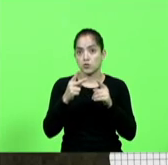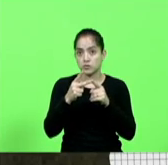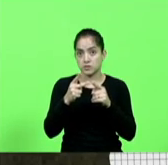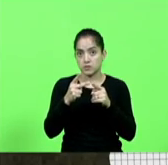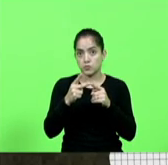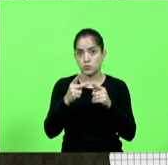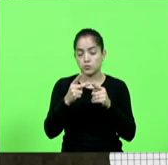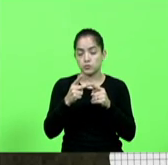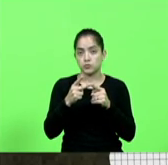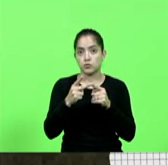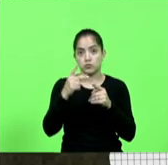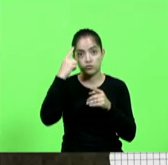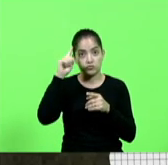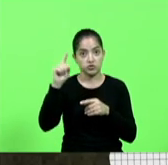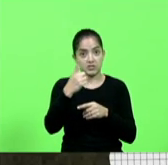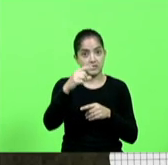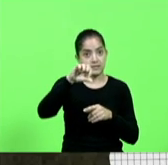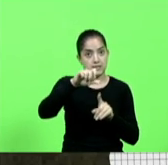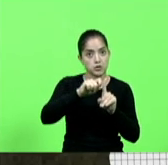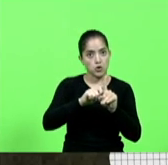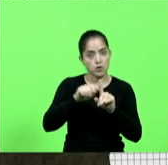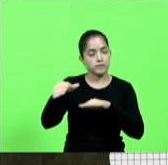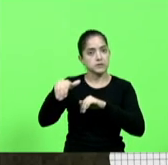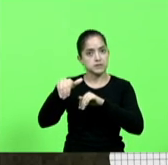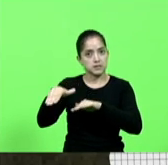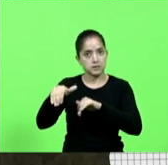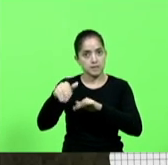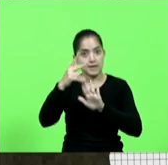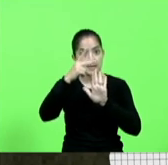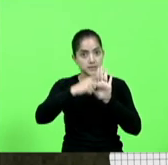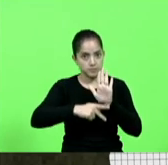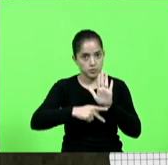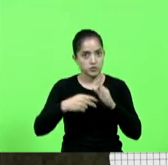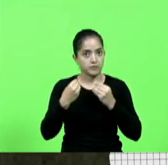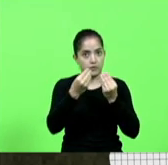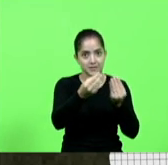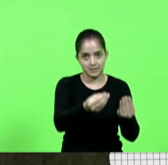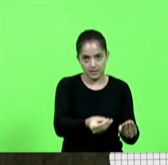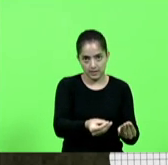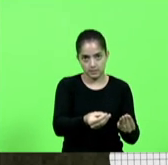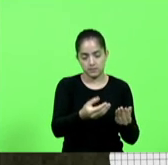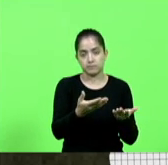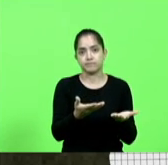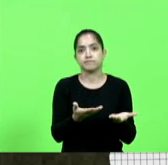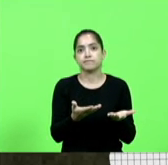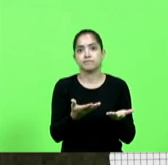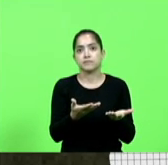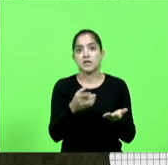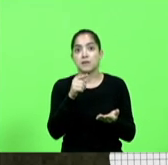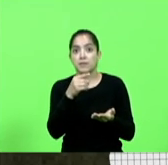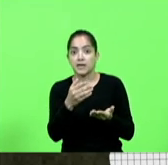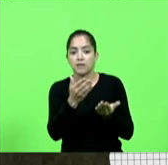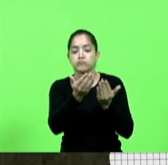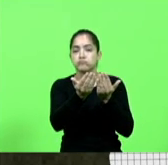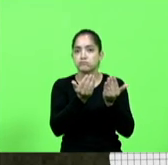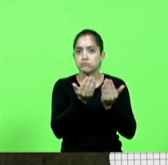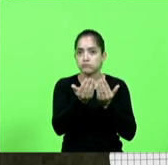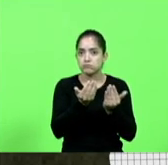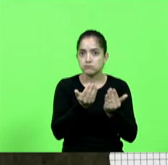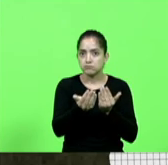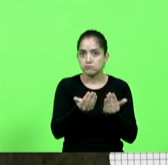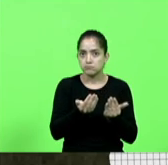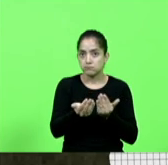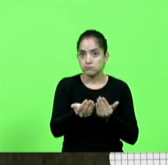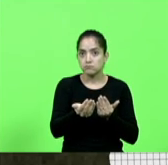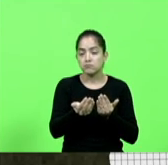segundo, dia 19 de setembro de 2019, esse projeto foi entregue lá na Casa Civil para que lá ele fosse analisado e